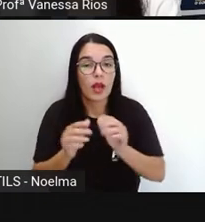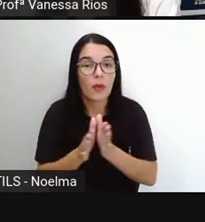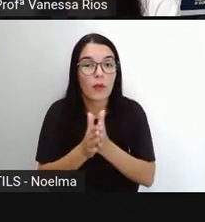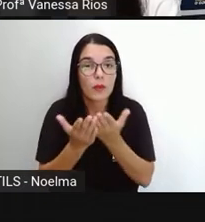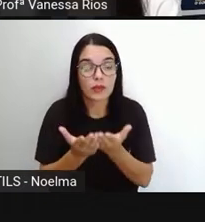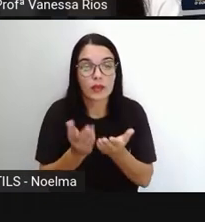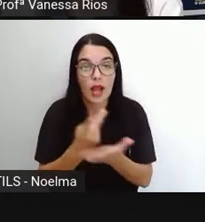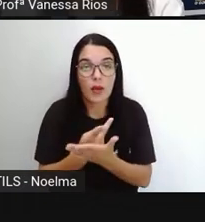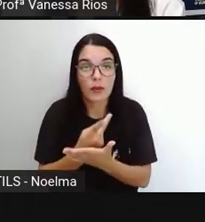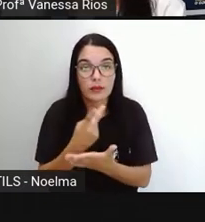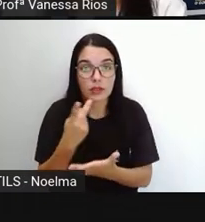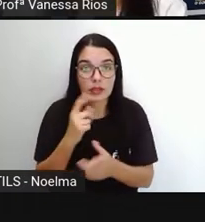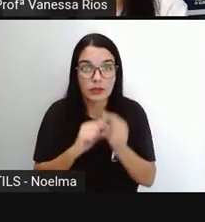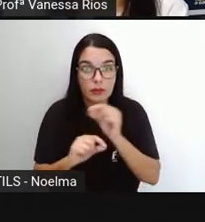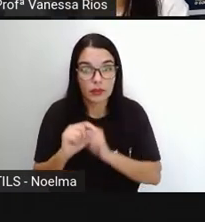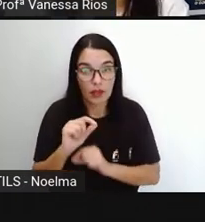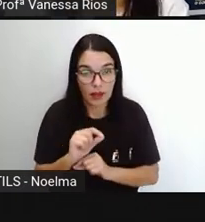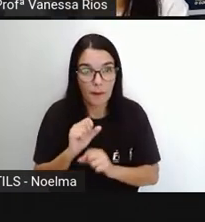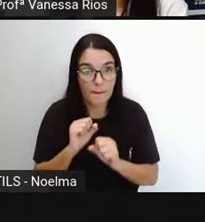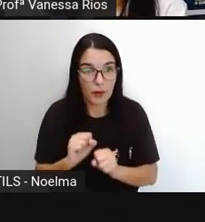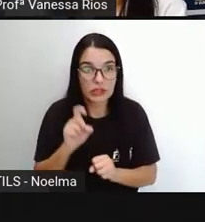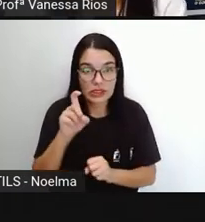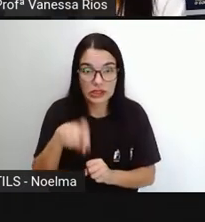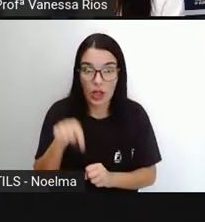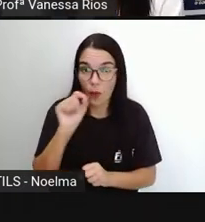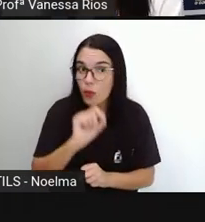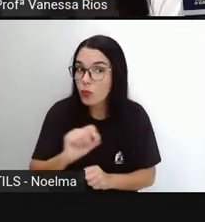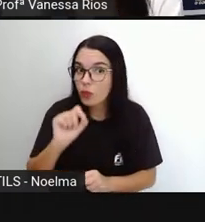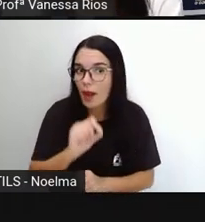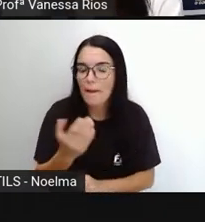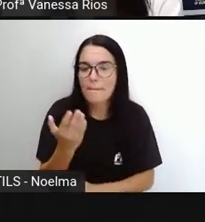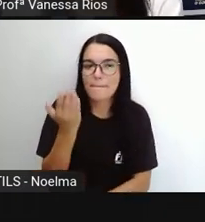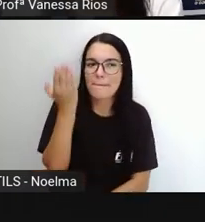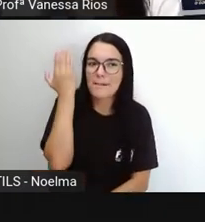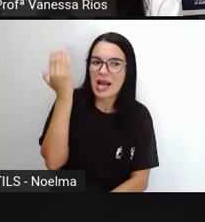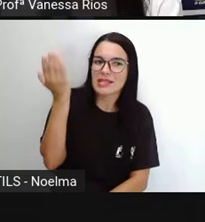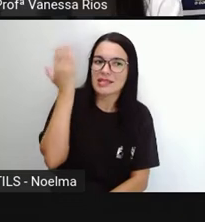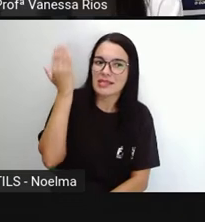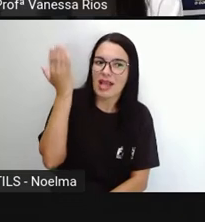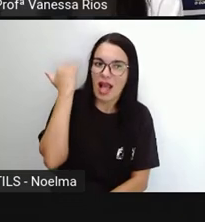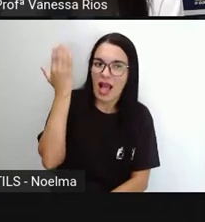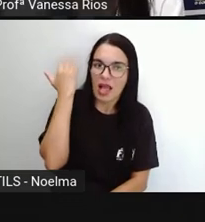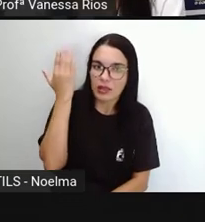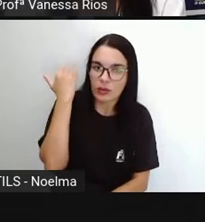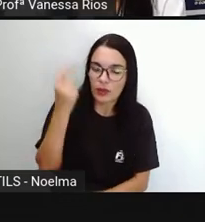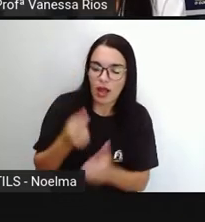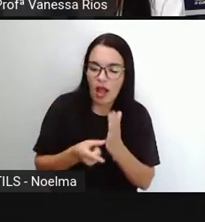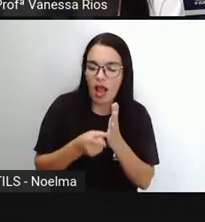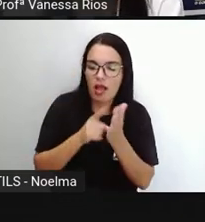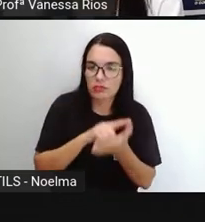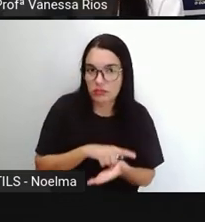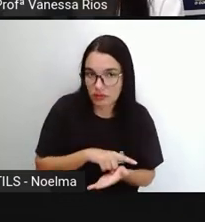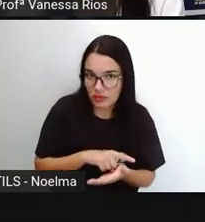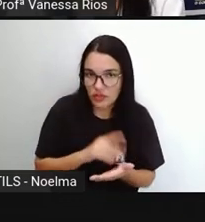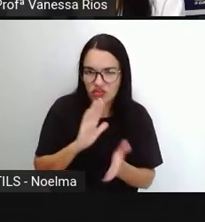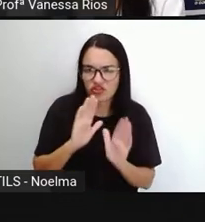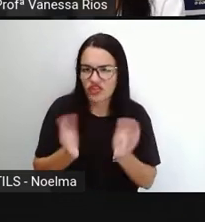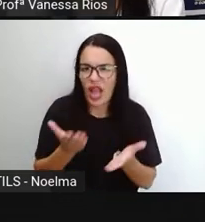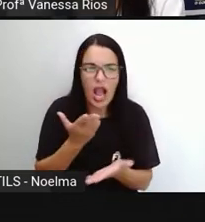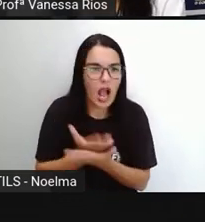enunciado. Podendo ser essencialmente passado, que é a mesma coisa que o pretérito, né? É antes, algo que